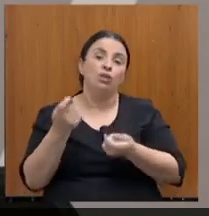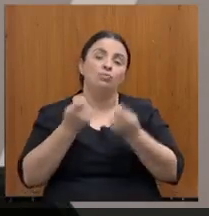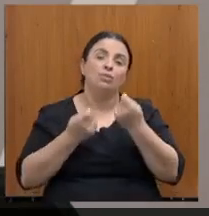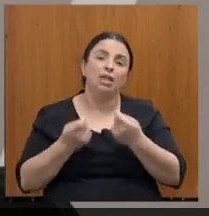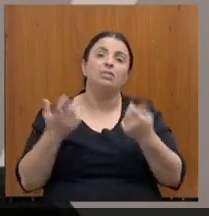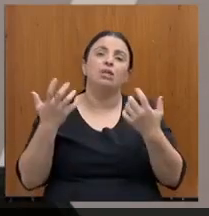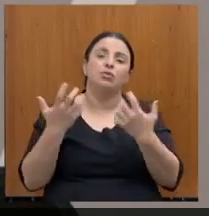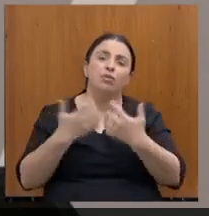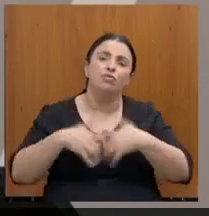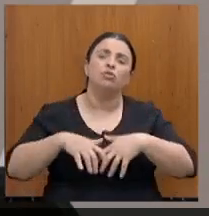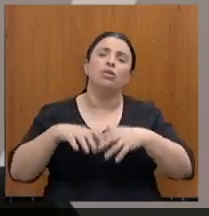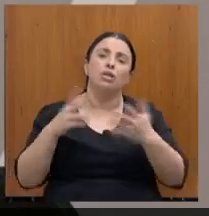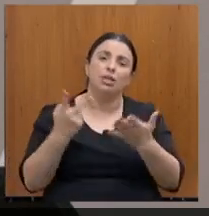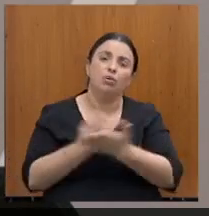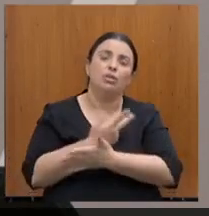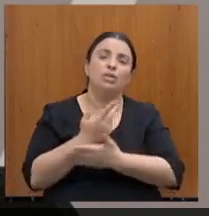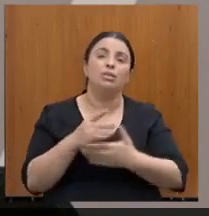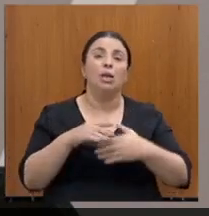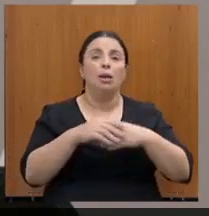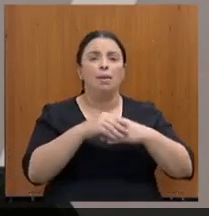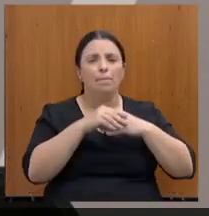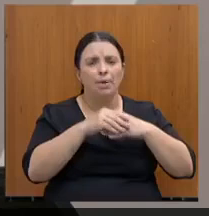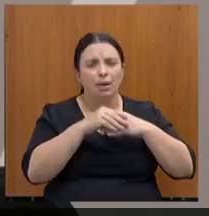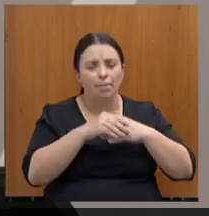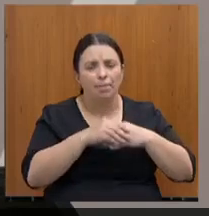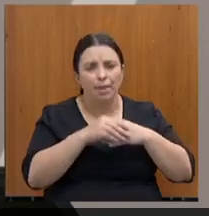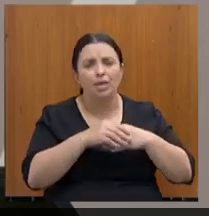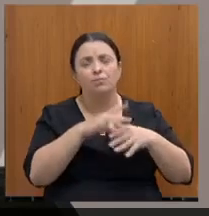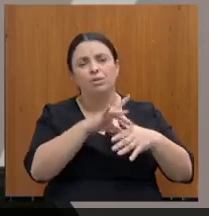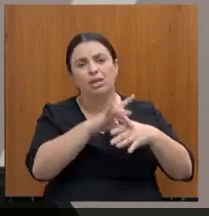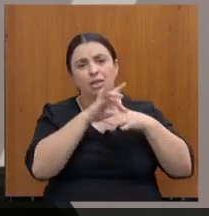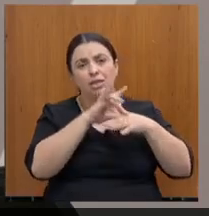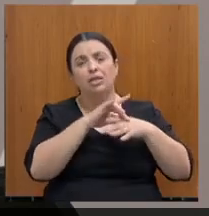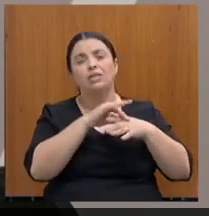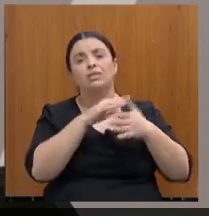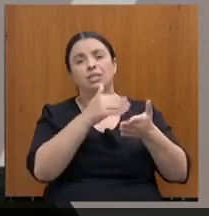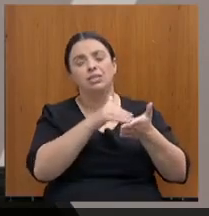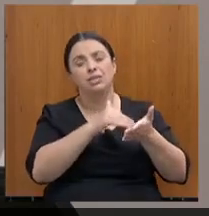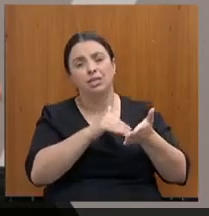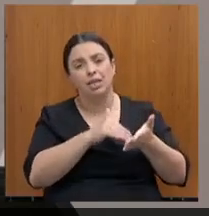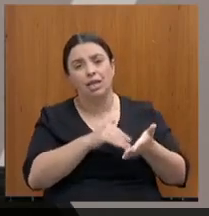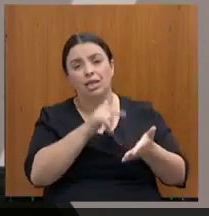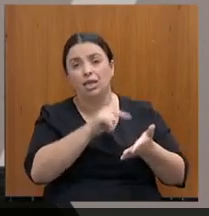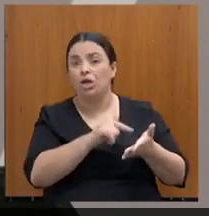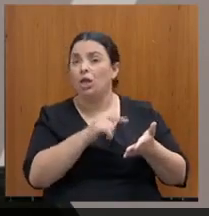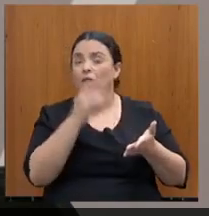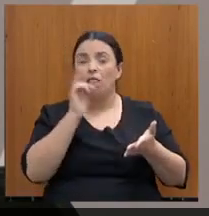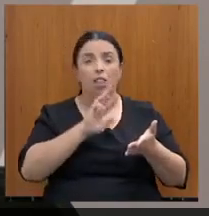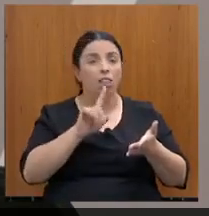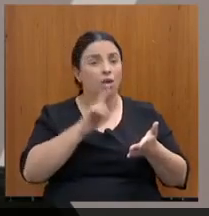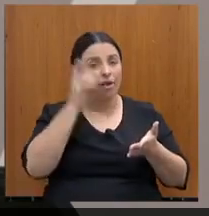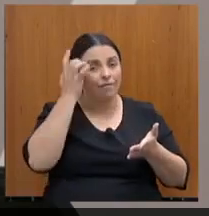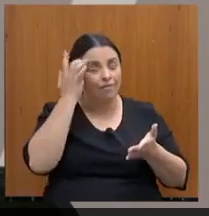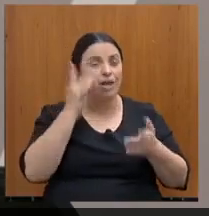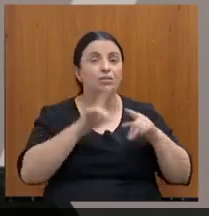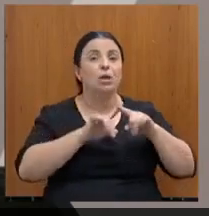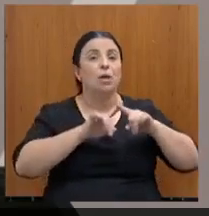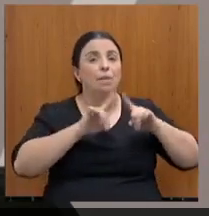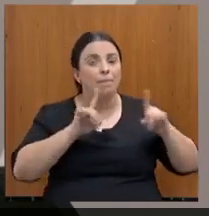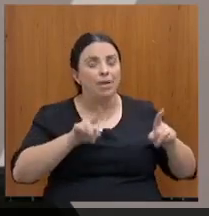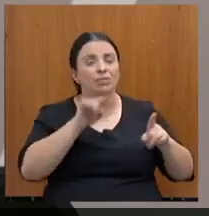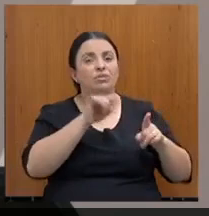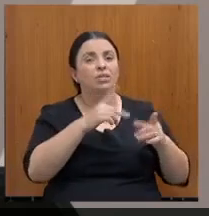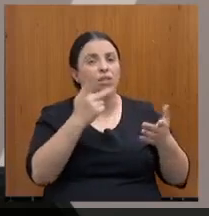parabéns pela condução da pasta, pasta tão dificultosa, tão difícil de tocar e com todos os vendavais, mas as coisas estão